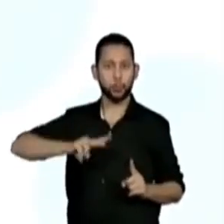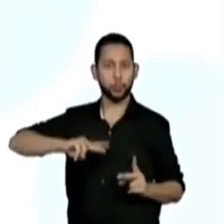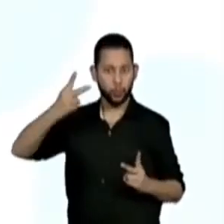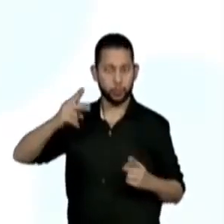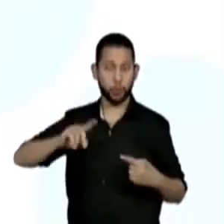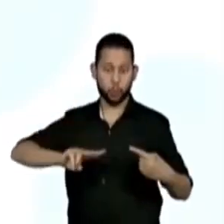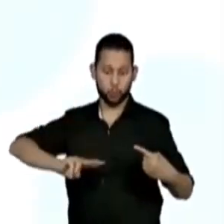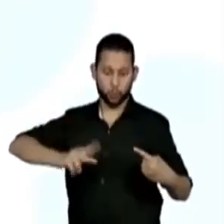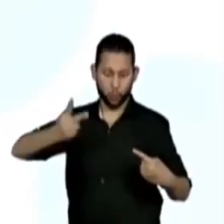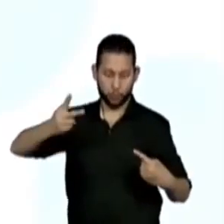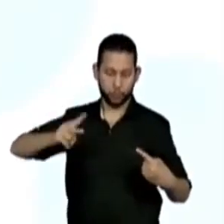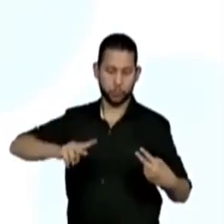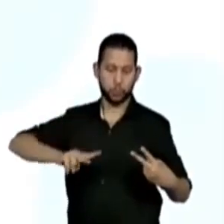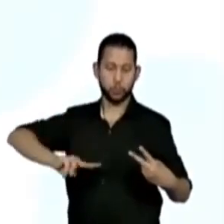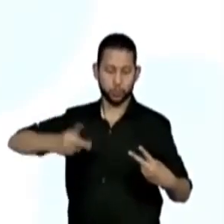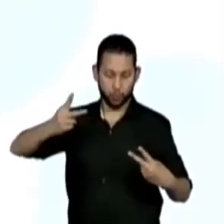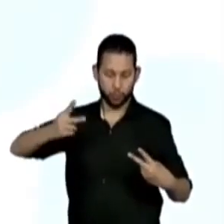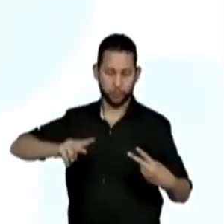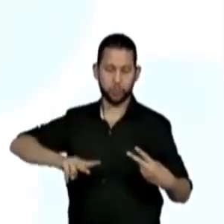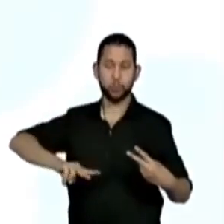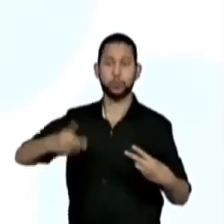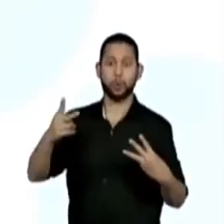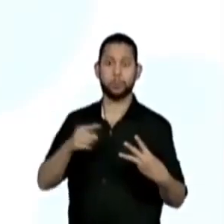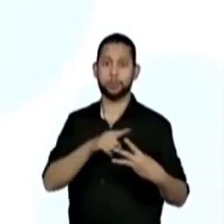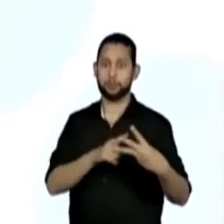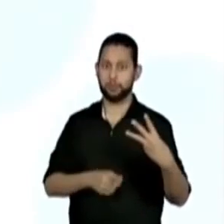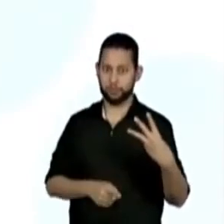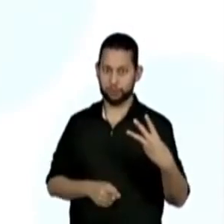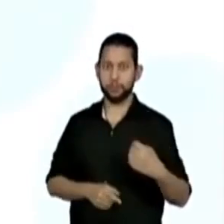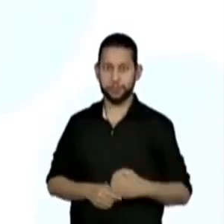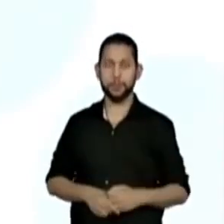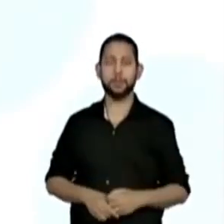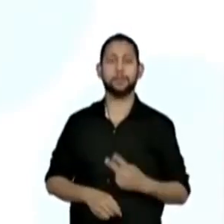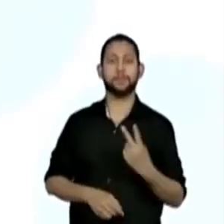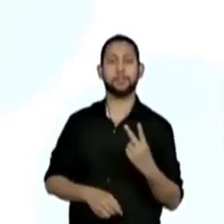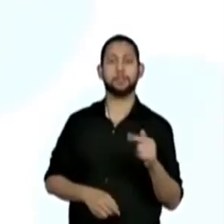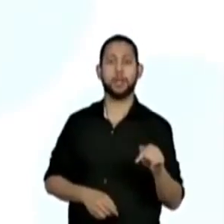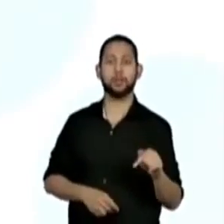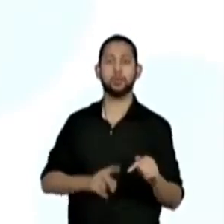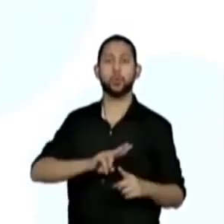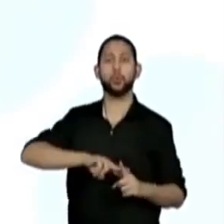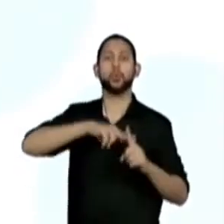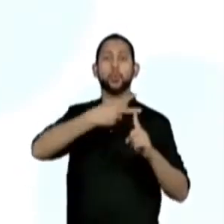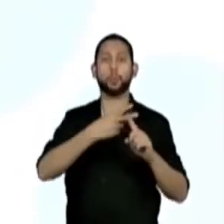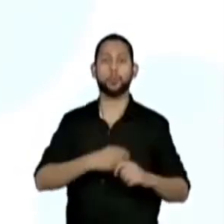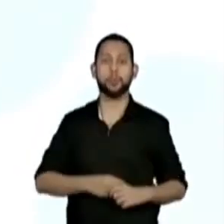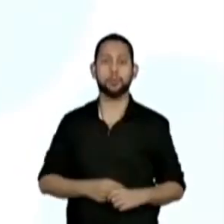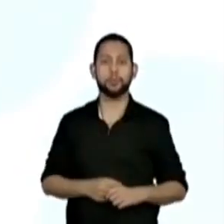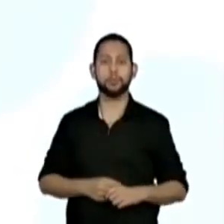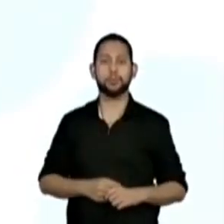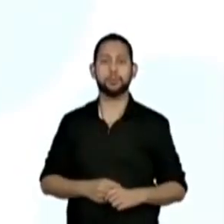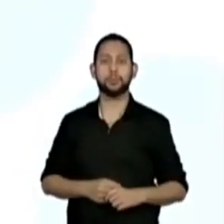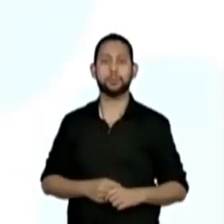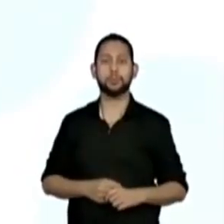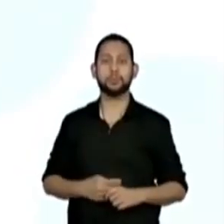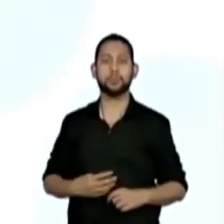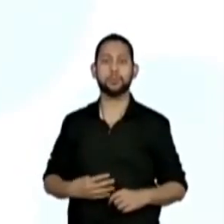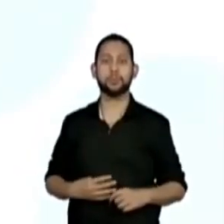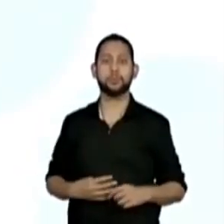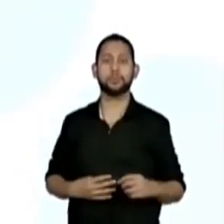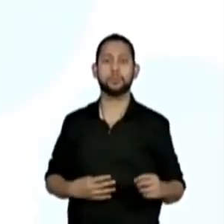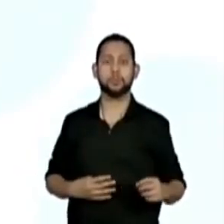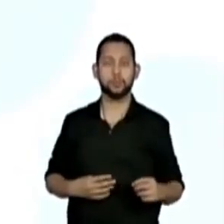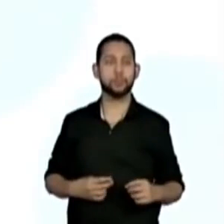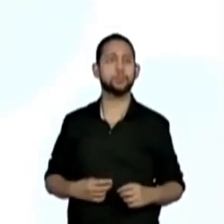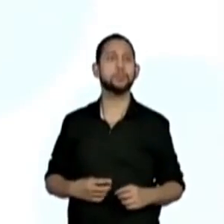de vinte e sete. Dobro de vinte e sete. Que